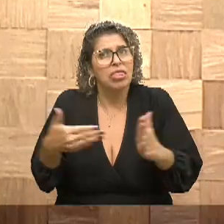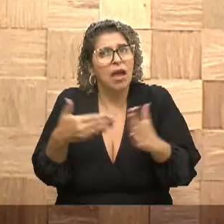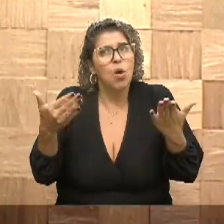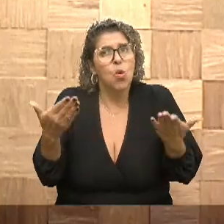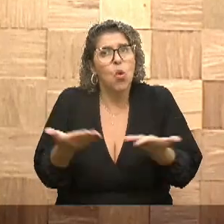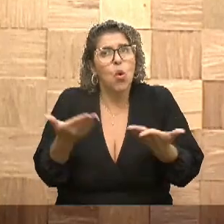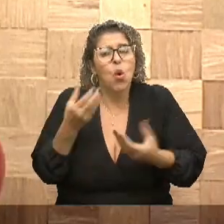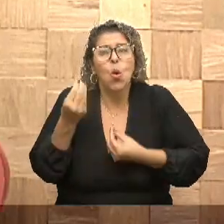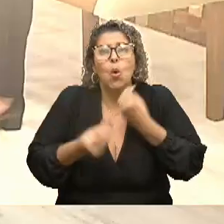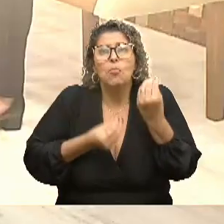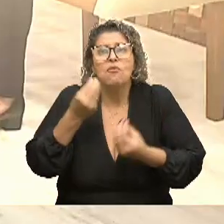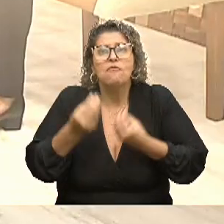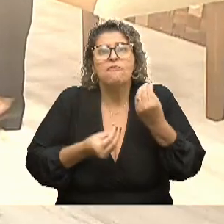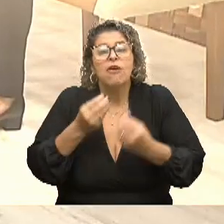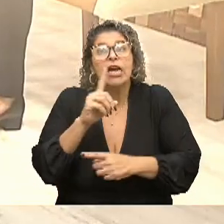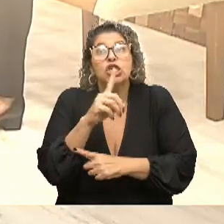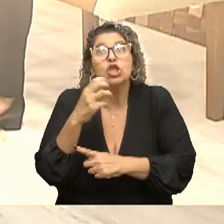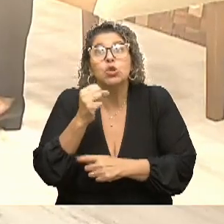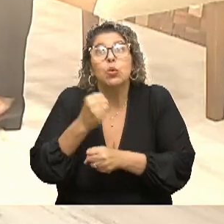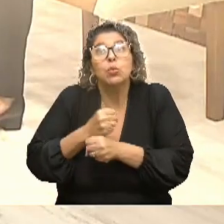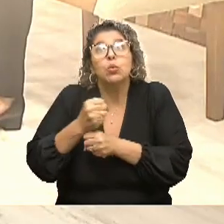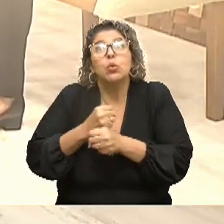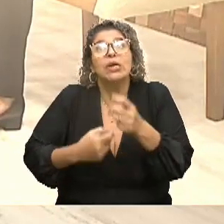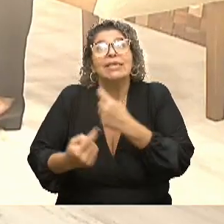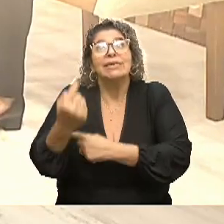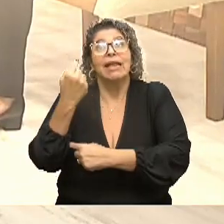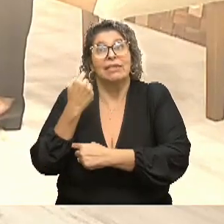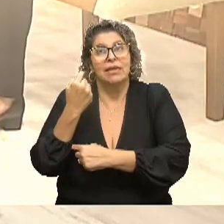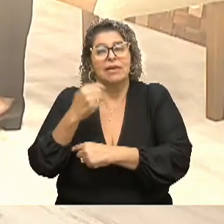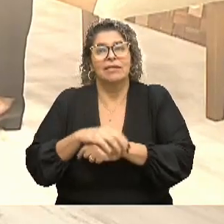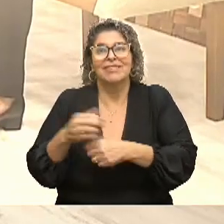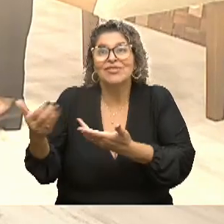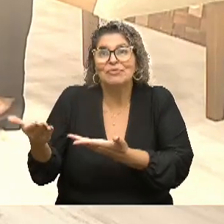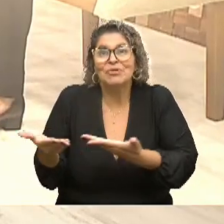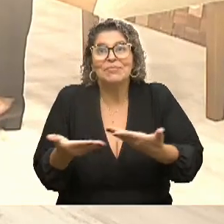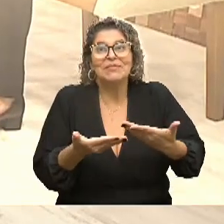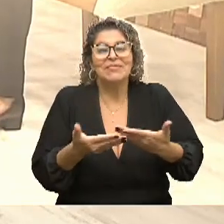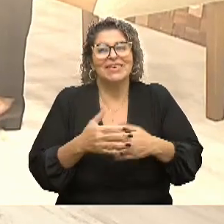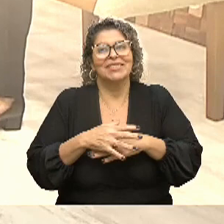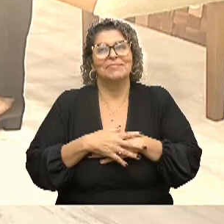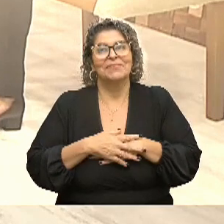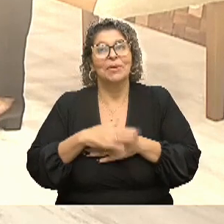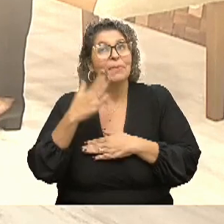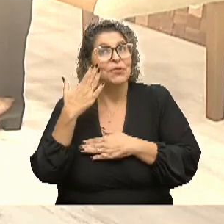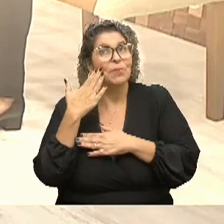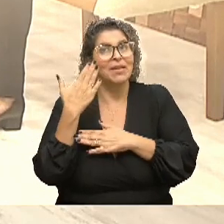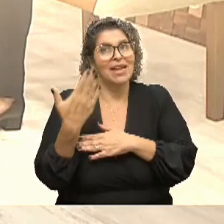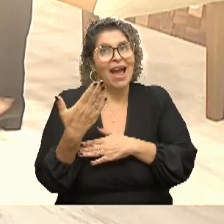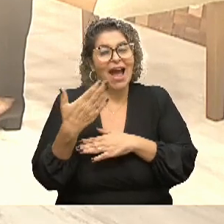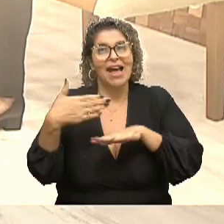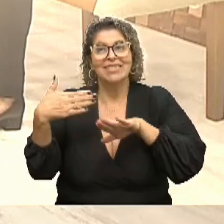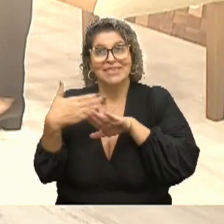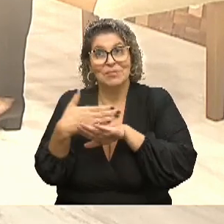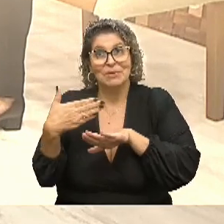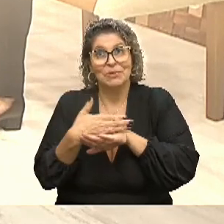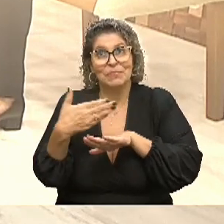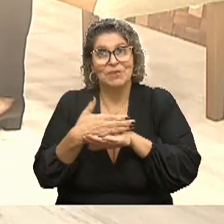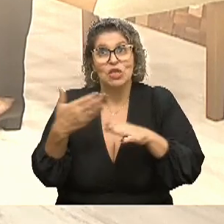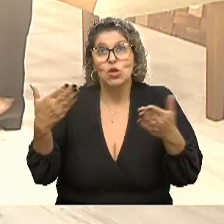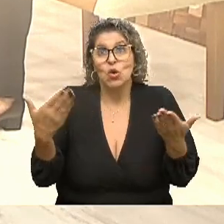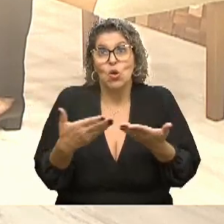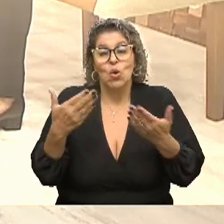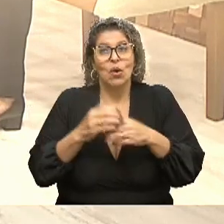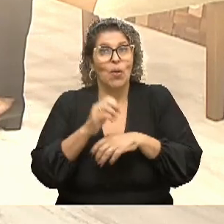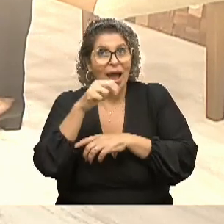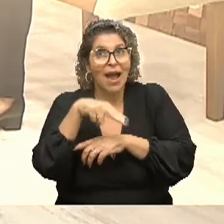imagino como foi há 18 anos atrás. Seja muito bem-vinda. Obrigada, Gisele. Muito bom estar aqui com vocês, estar com Ana